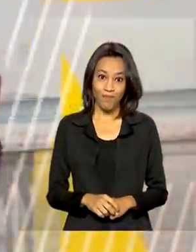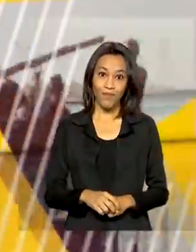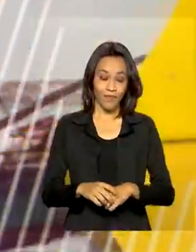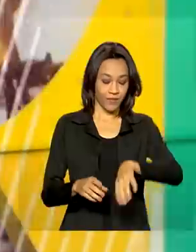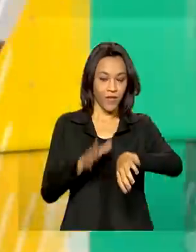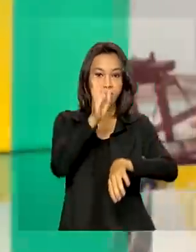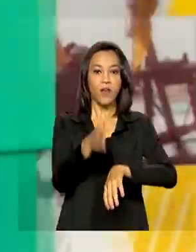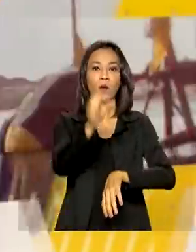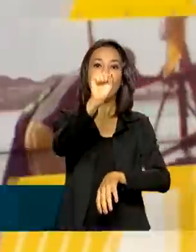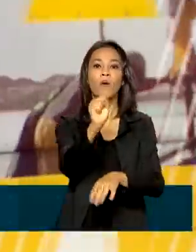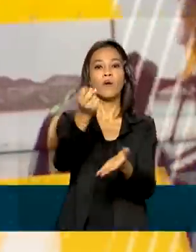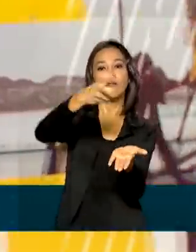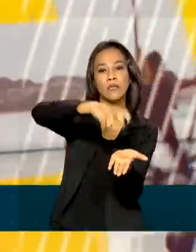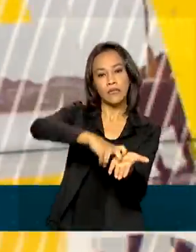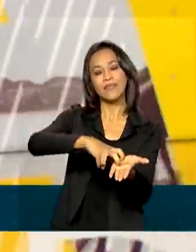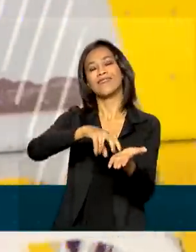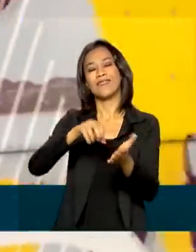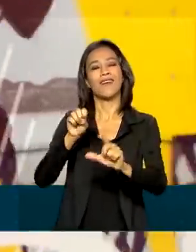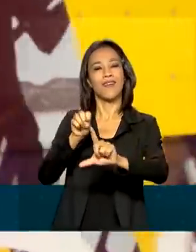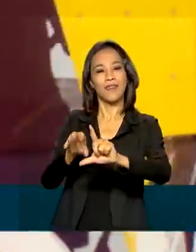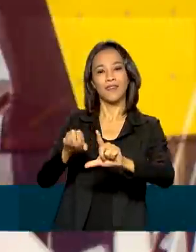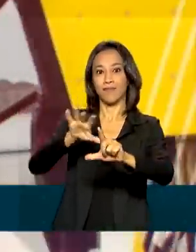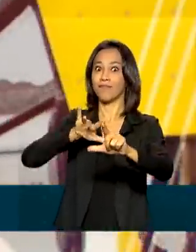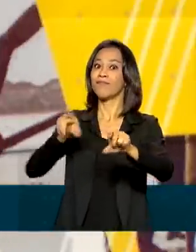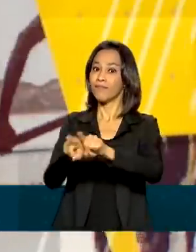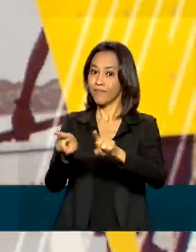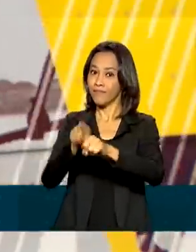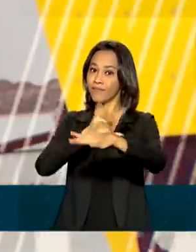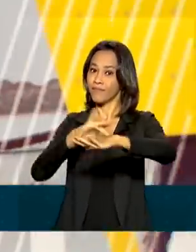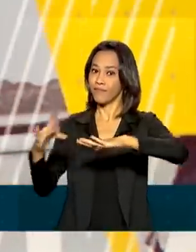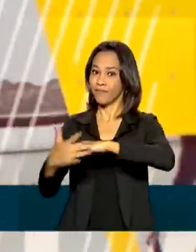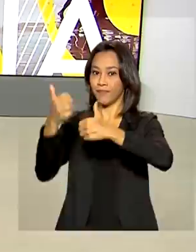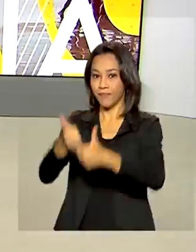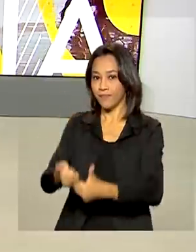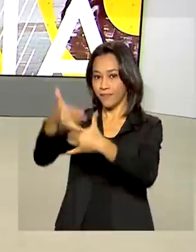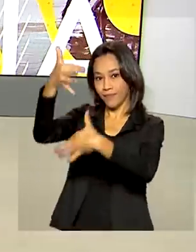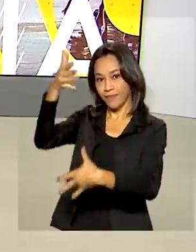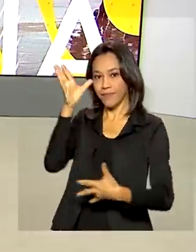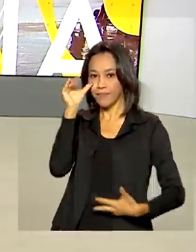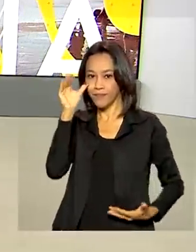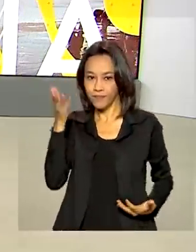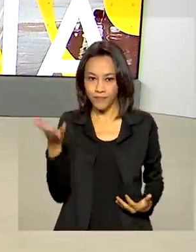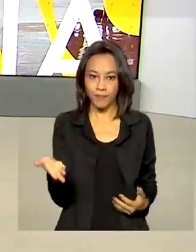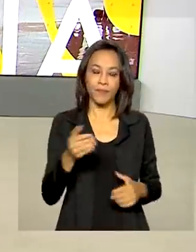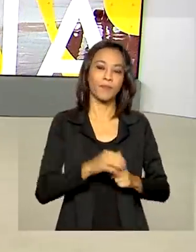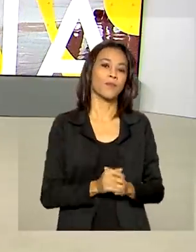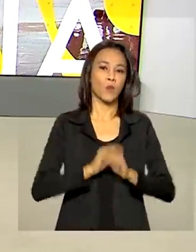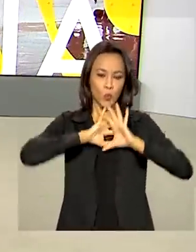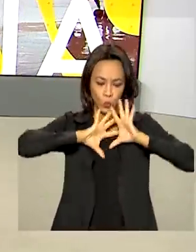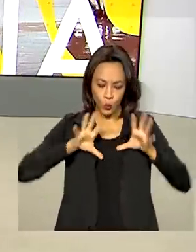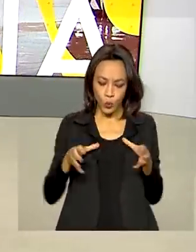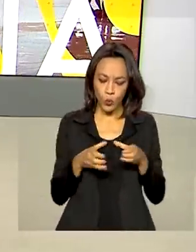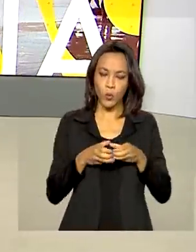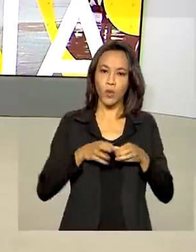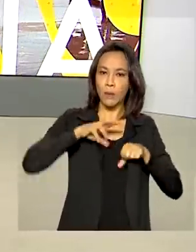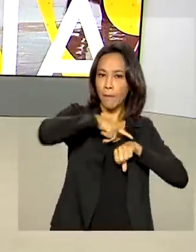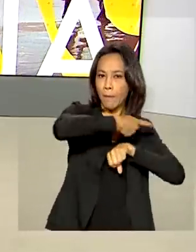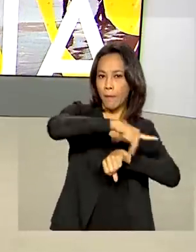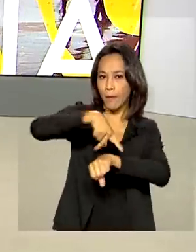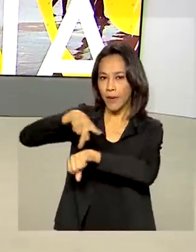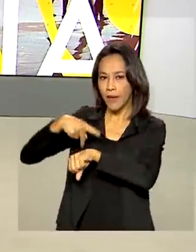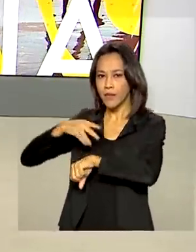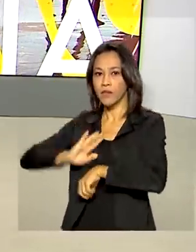8 horas da manhã, estamos ao vivo também pelas redes sociais. A comitiva internacional que está